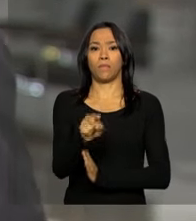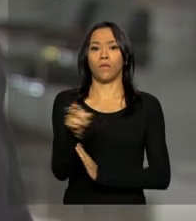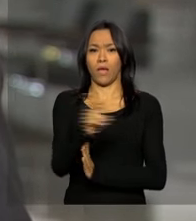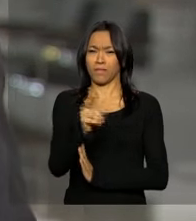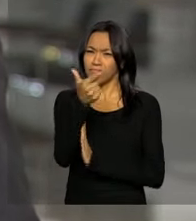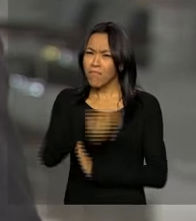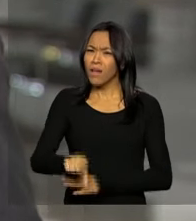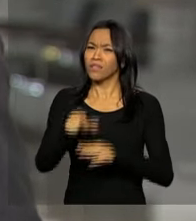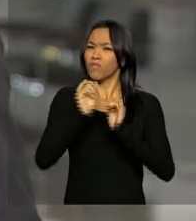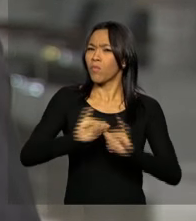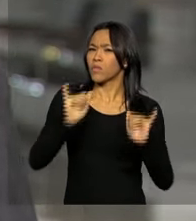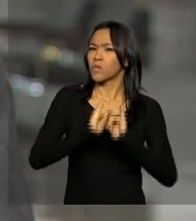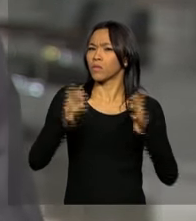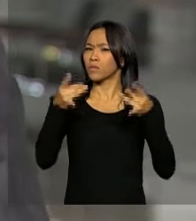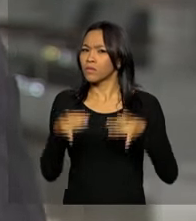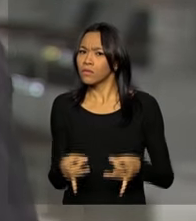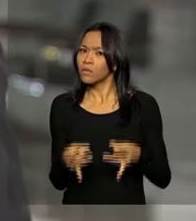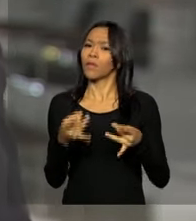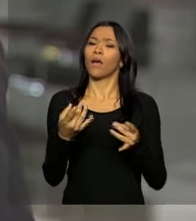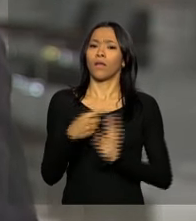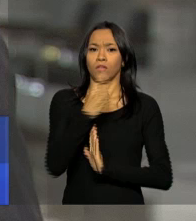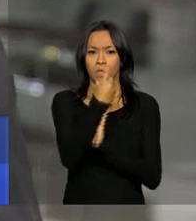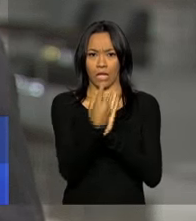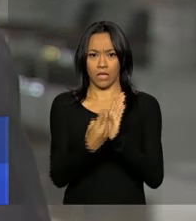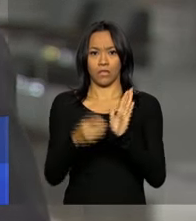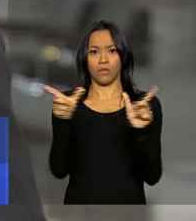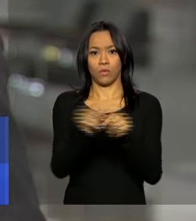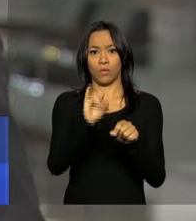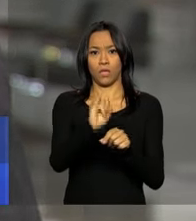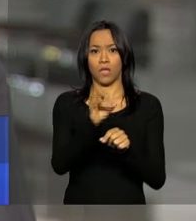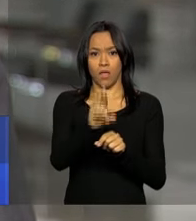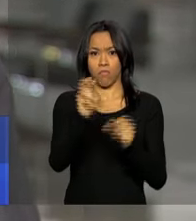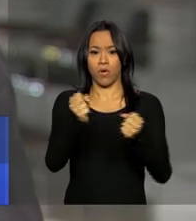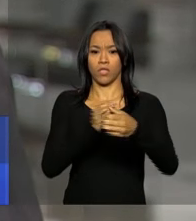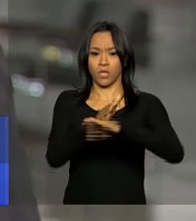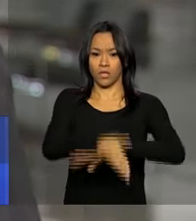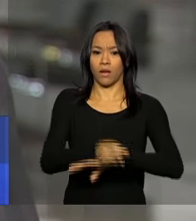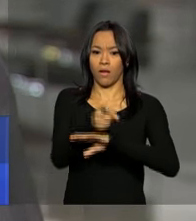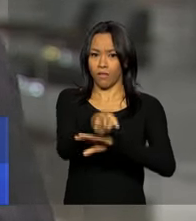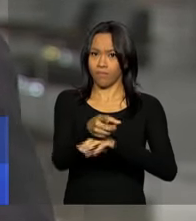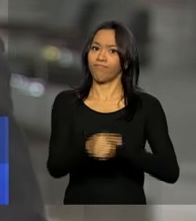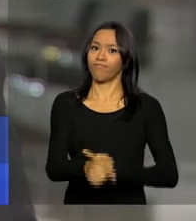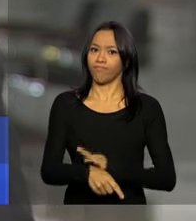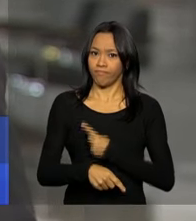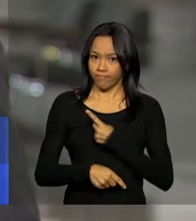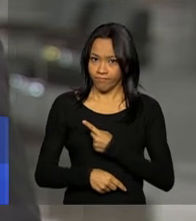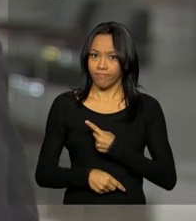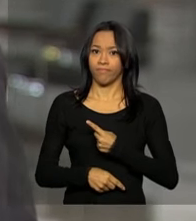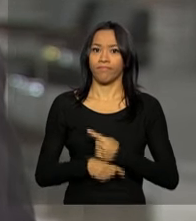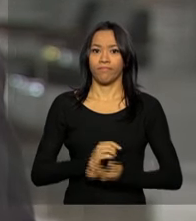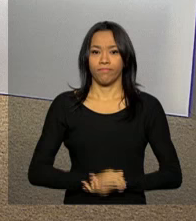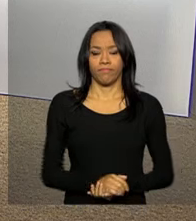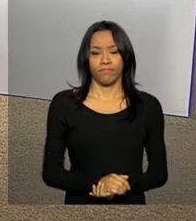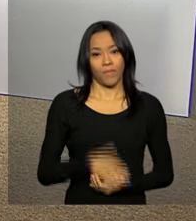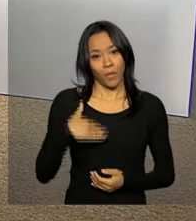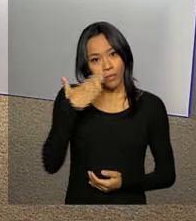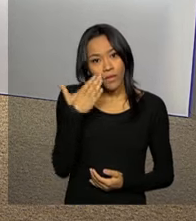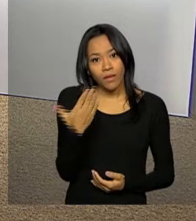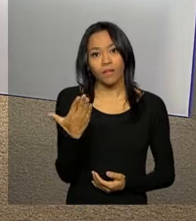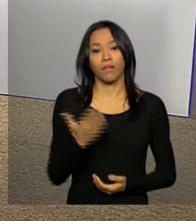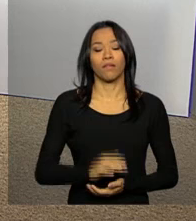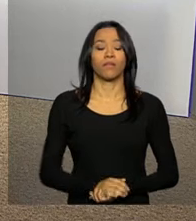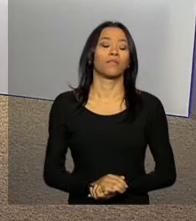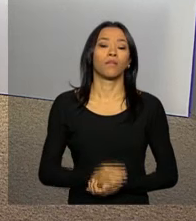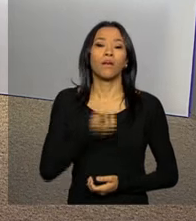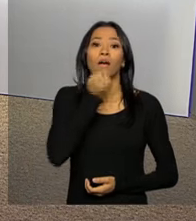informações sobre a declaração do Imposto de Renda na página da Receita Federal na internet. Jaime. Obrigado, Leandro.